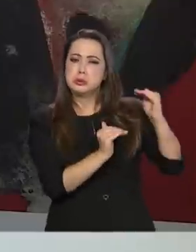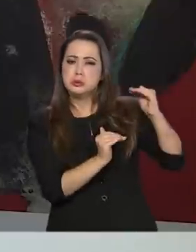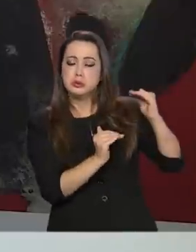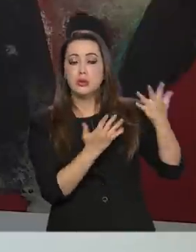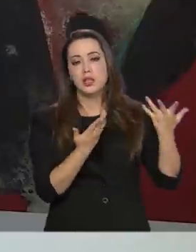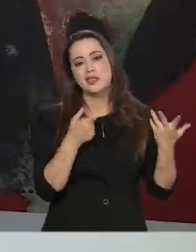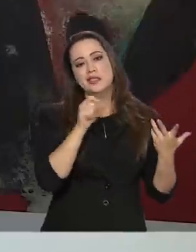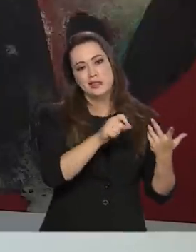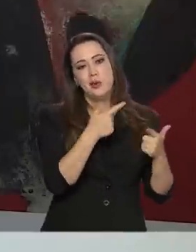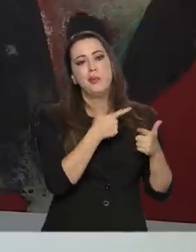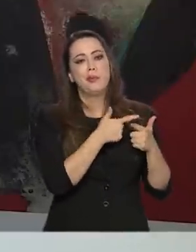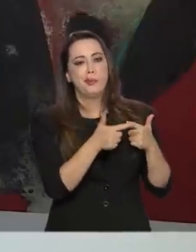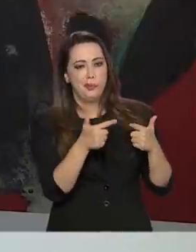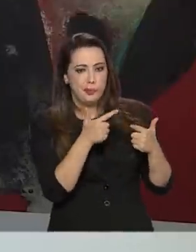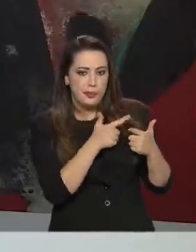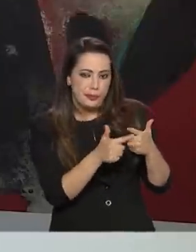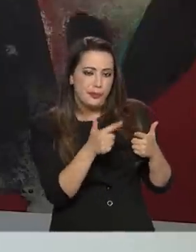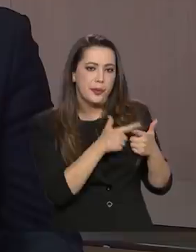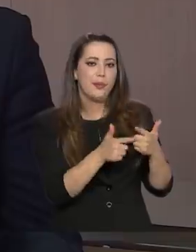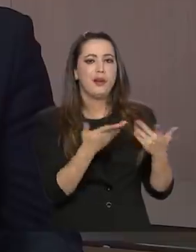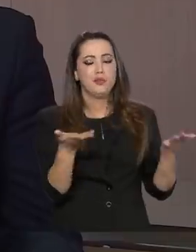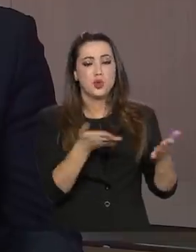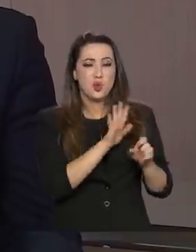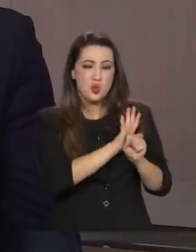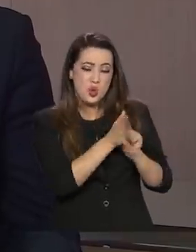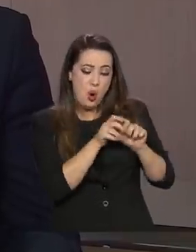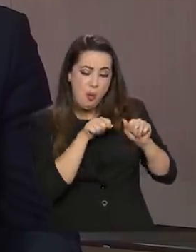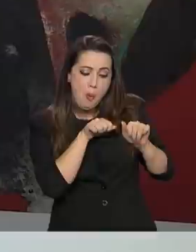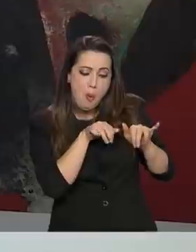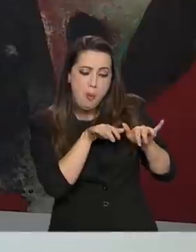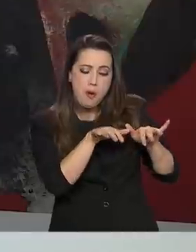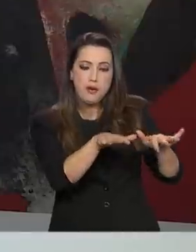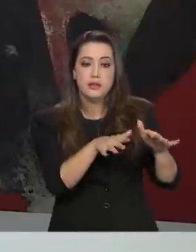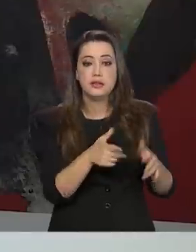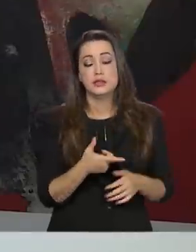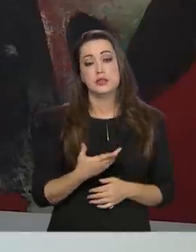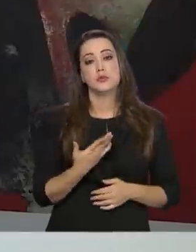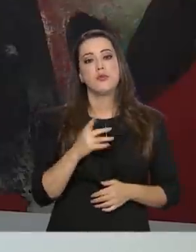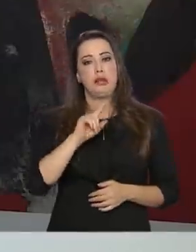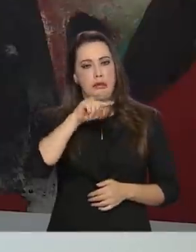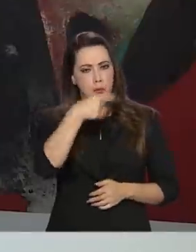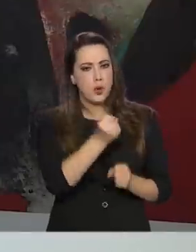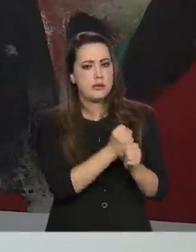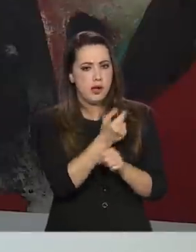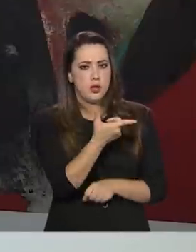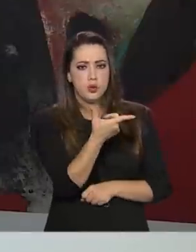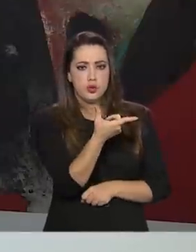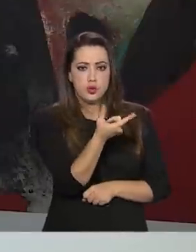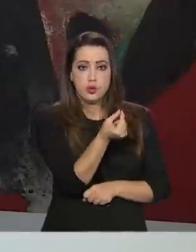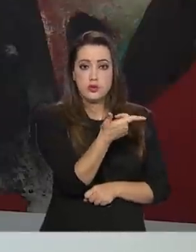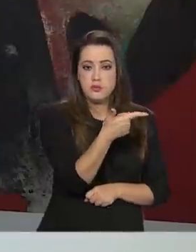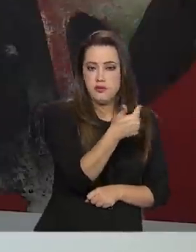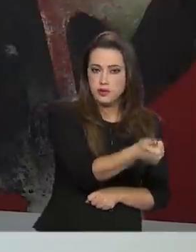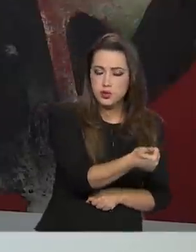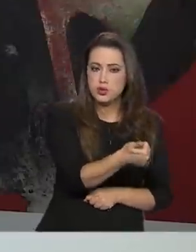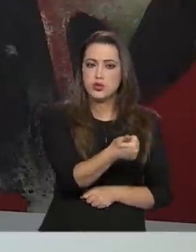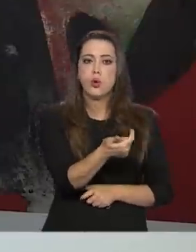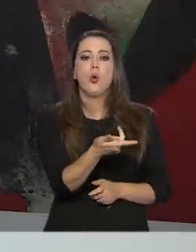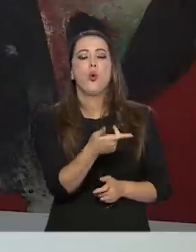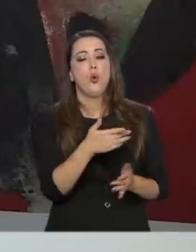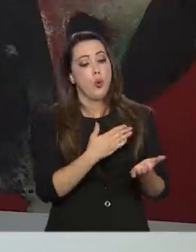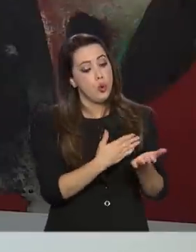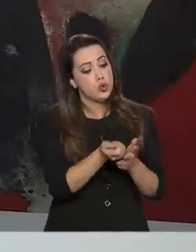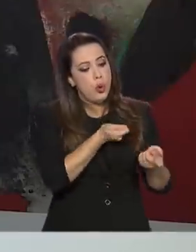pela pandemia, deixando em 2020, a partir de 2021, retornar com a agenda de austeridade